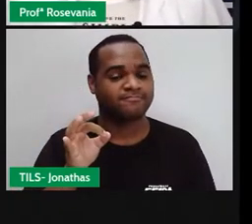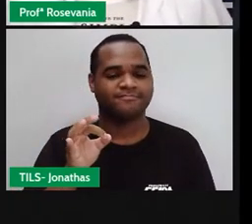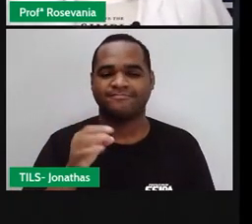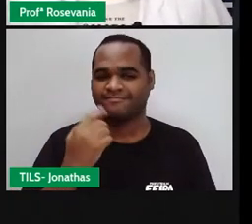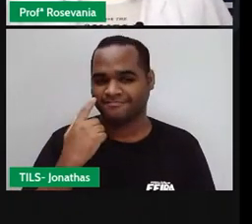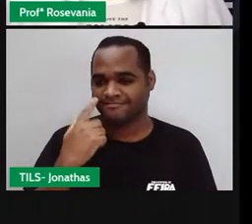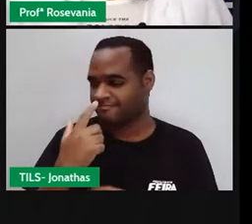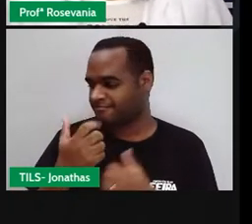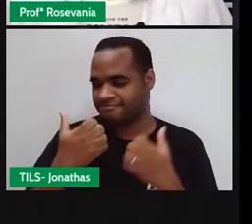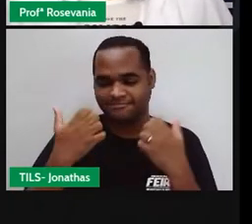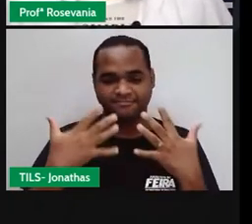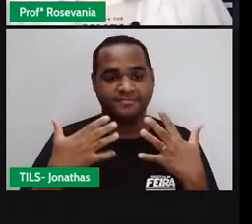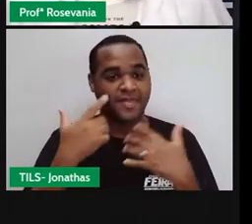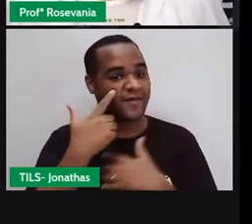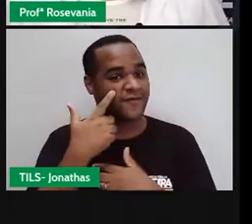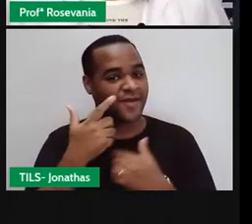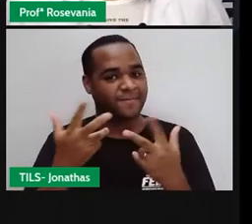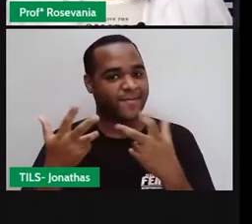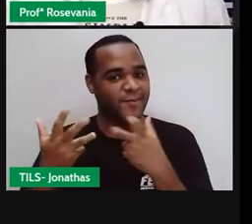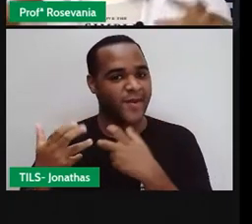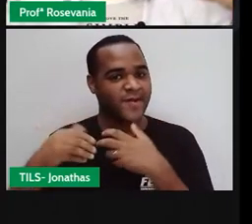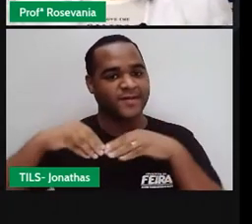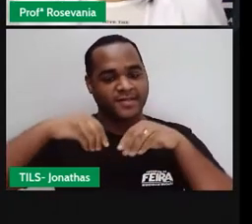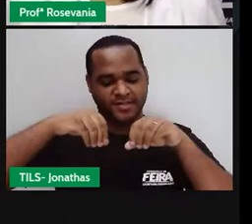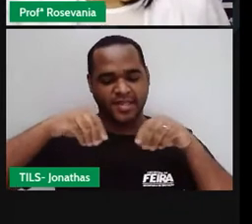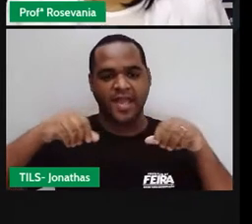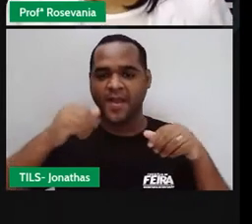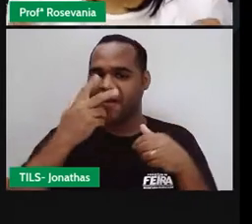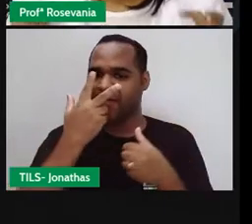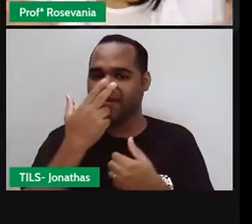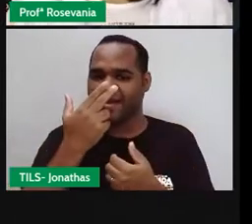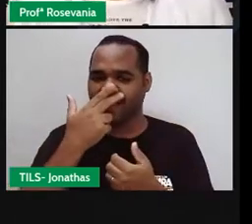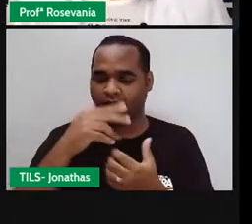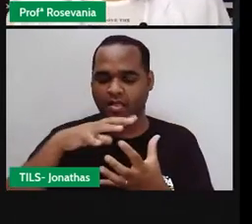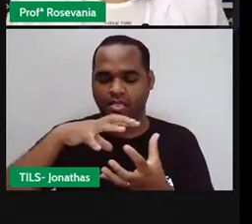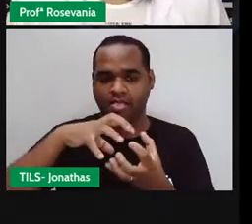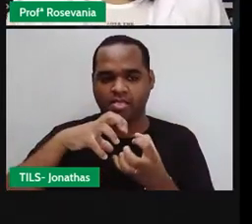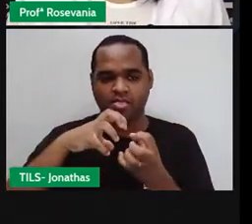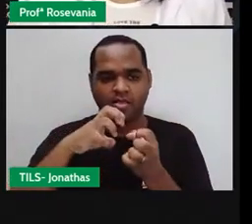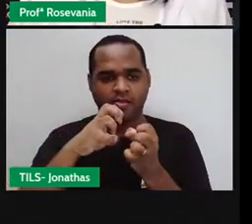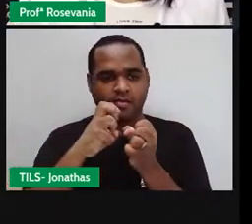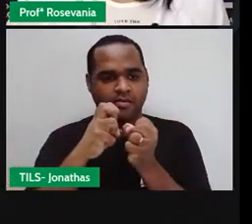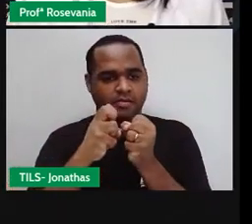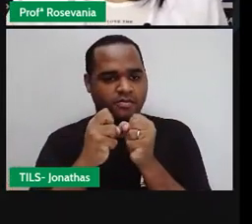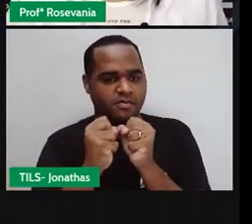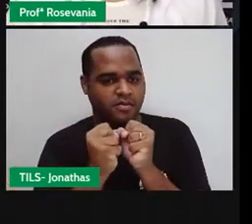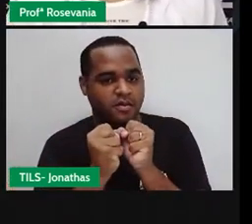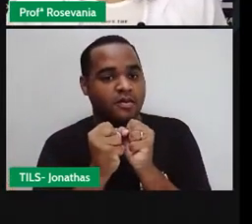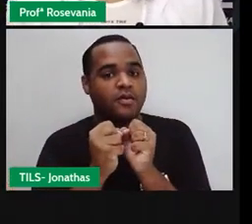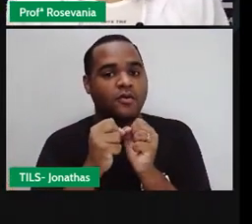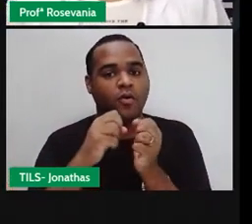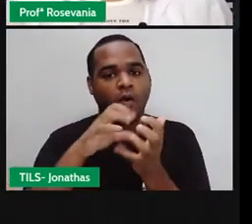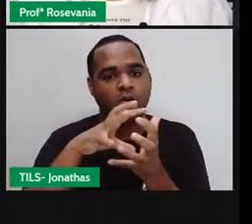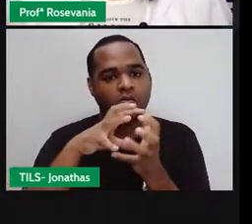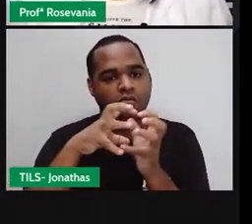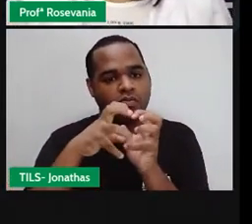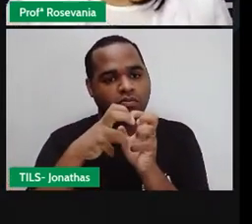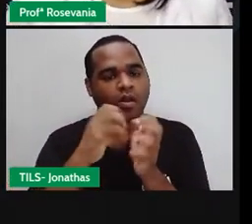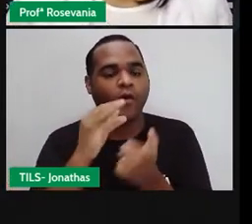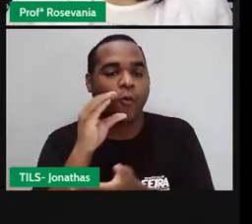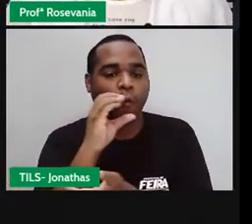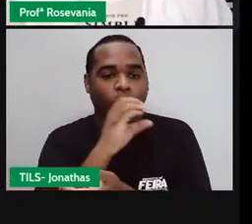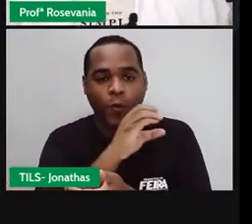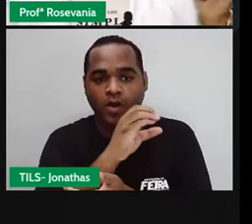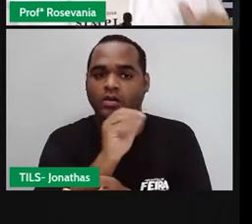logo de cara, a gente já vê logo essa terra quase assim, né, bem explorando mesmo a ideia de aumento de temperatura. Então nós vamos